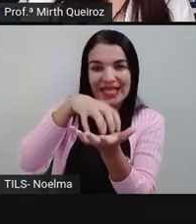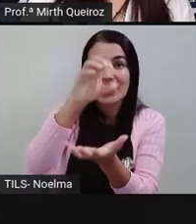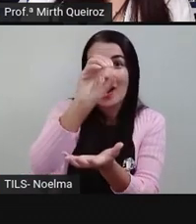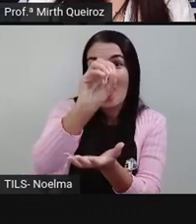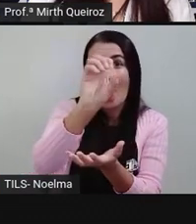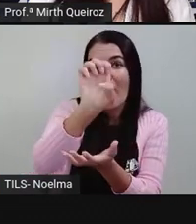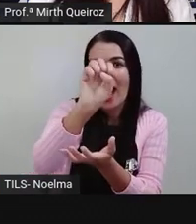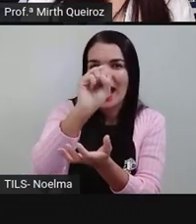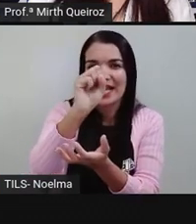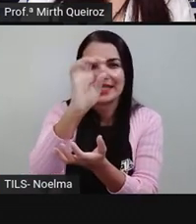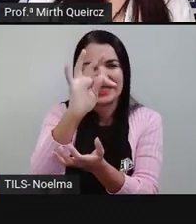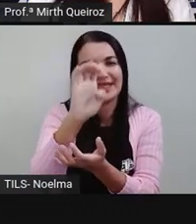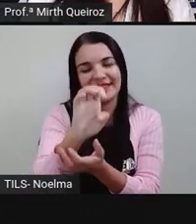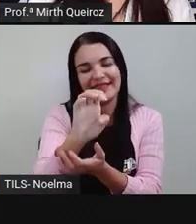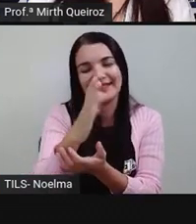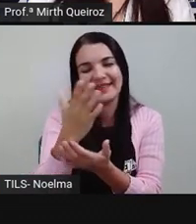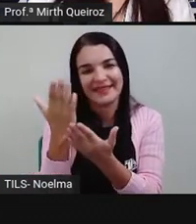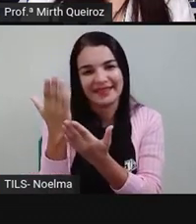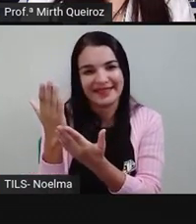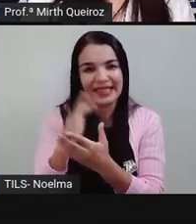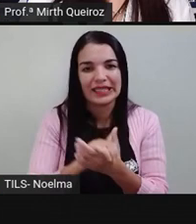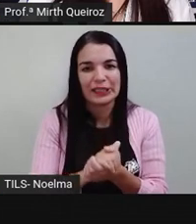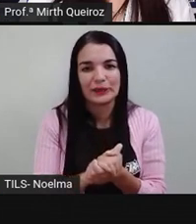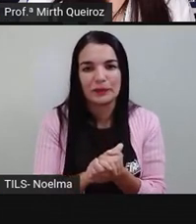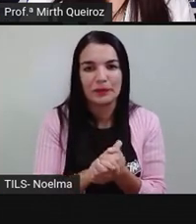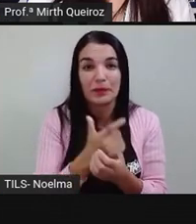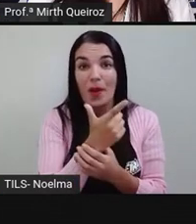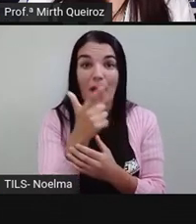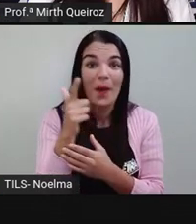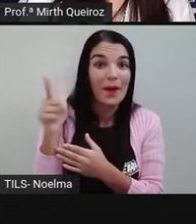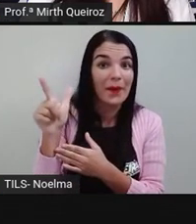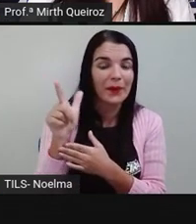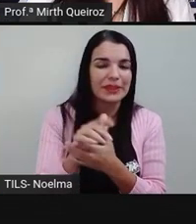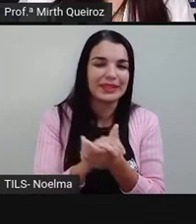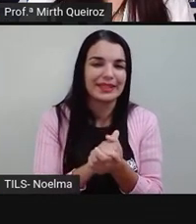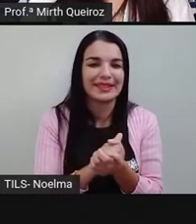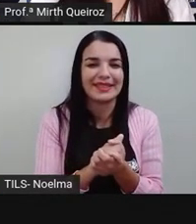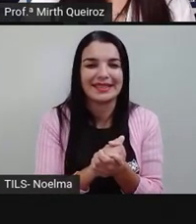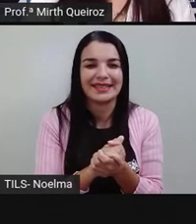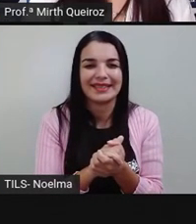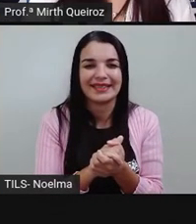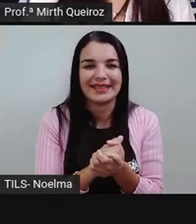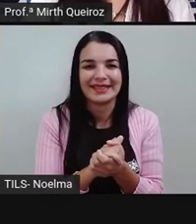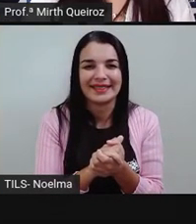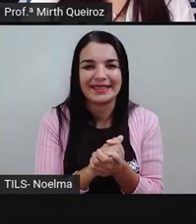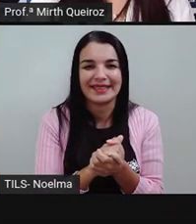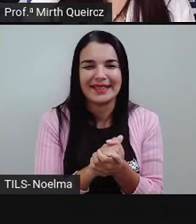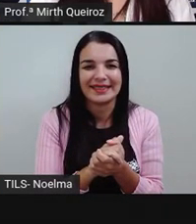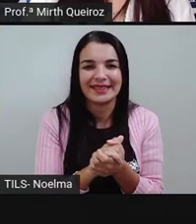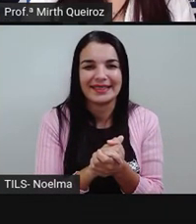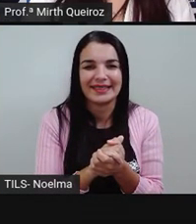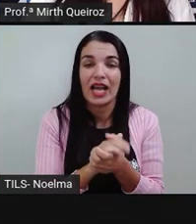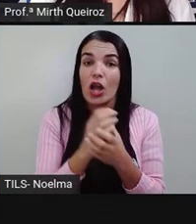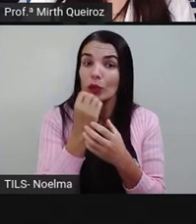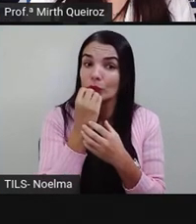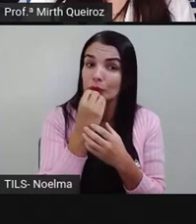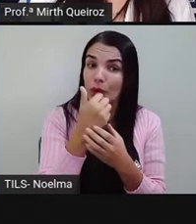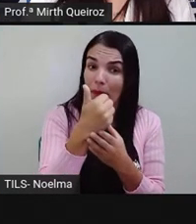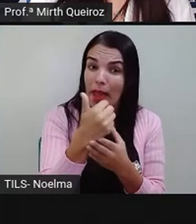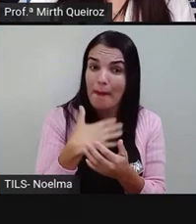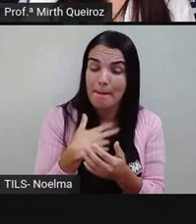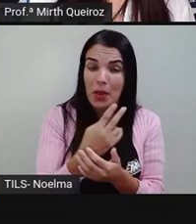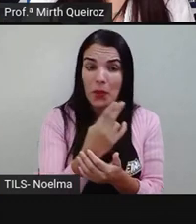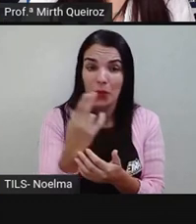-Oeste, a região de Ricardo. Vamos para o próximo Aventureiro ou Aventureira. Tudo bem?